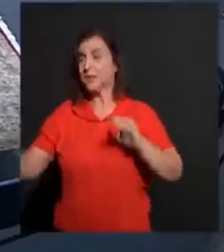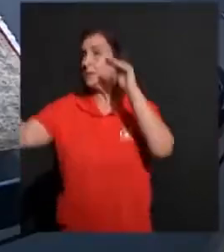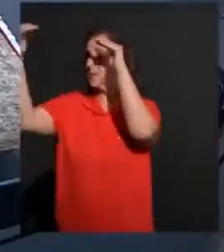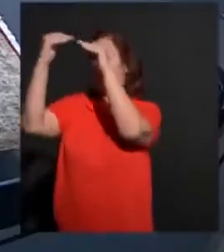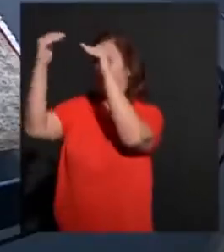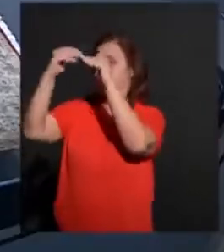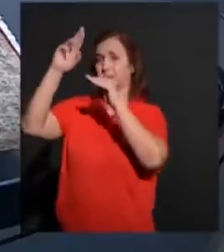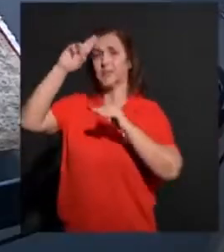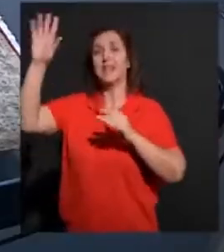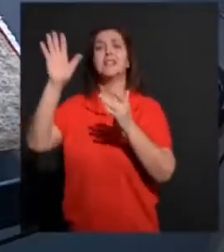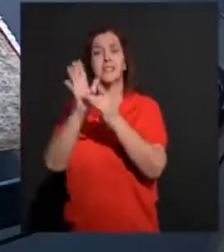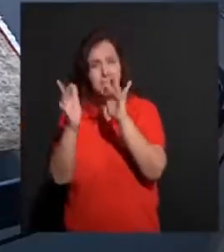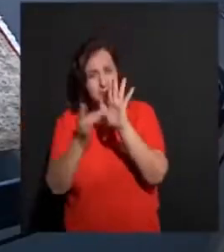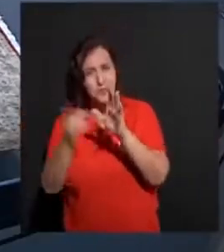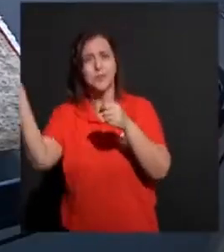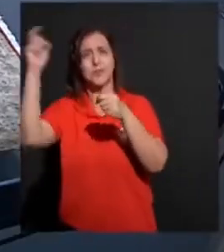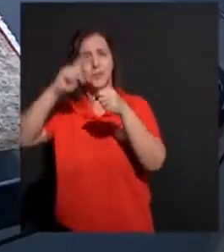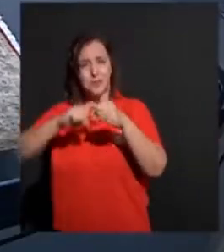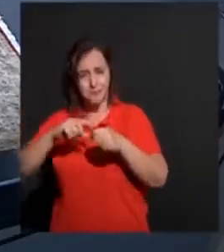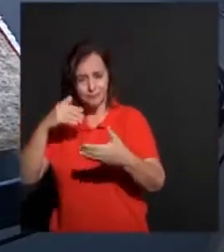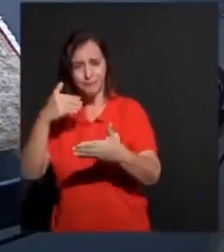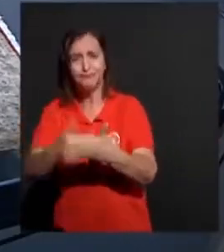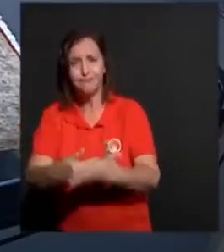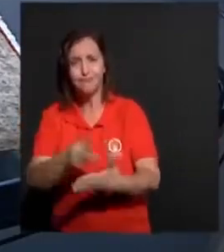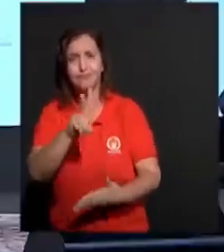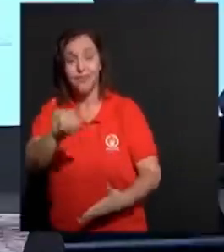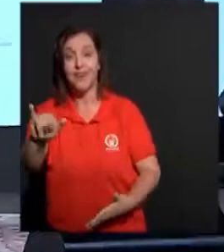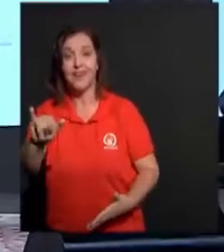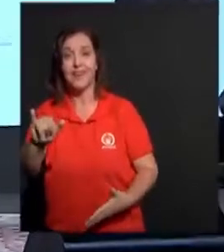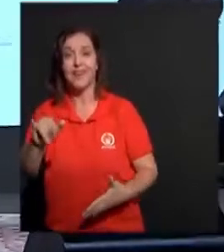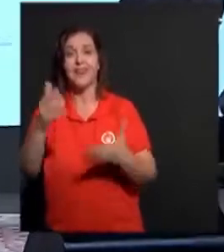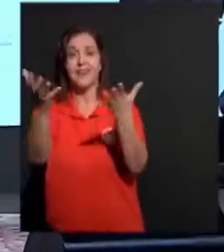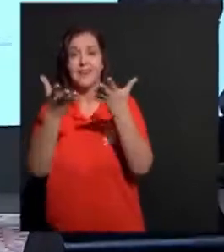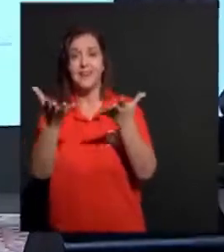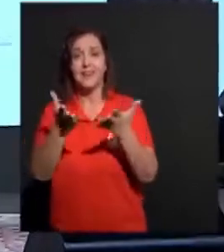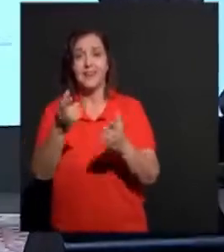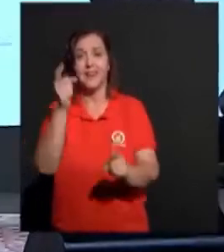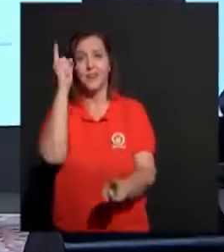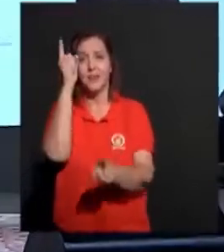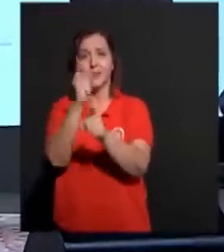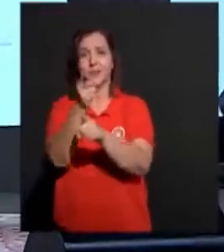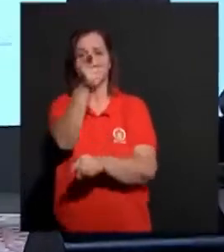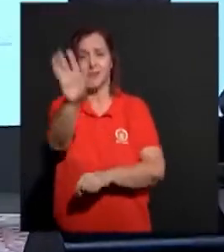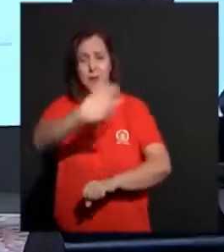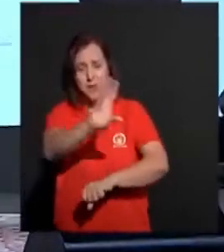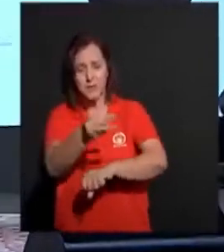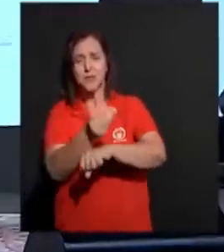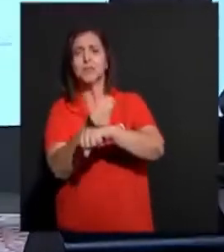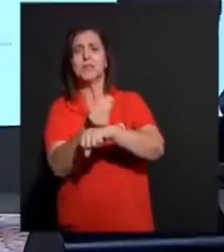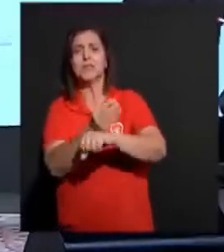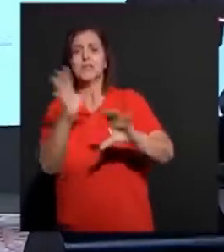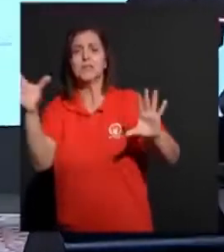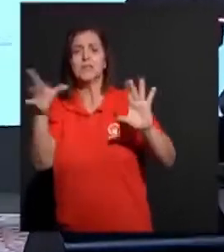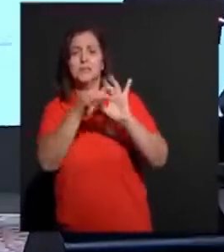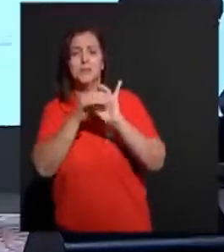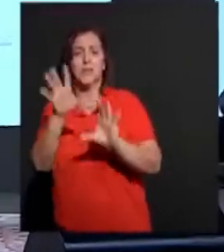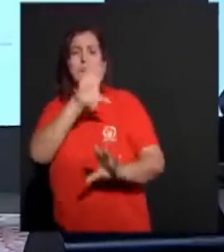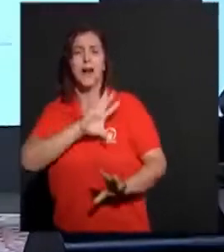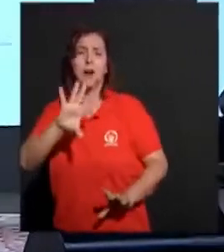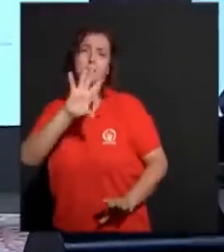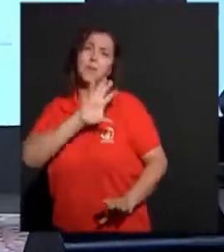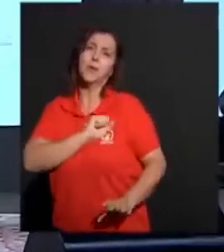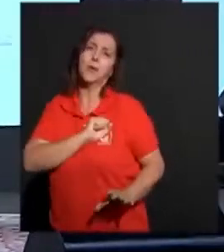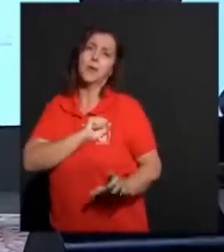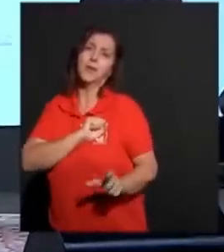Ele voltará. Em breve Ele voltará. E Ele quer encontrar uma noiva que o ama. Que ande em amor. Que é vista por